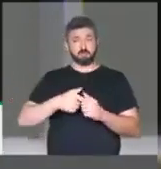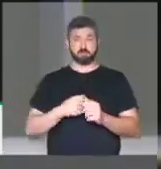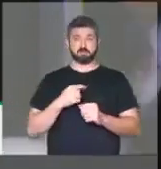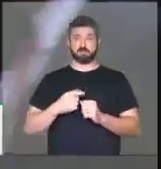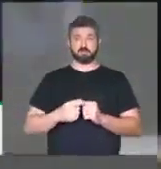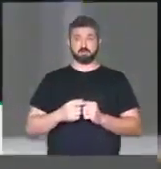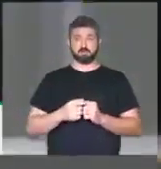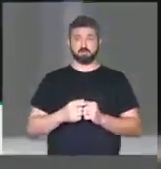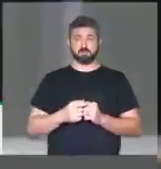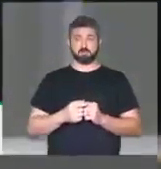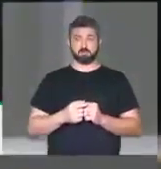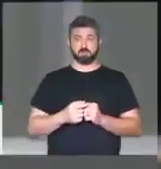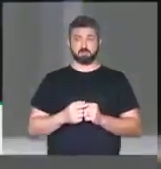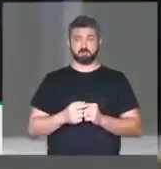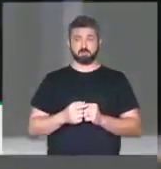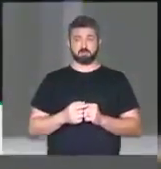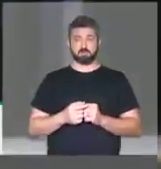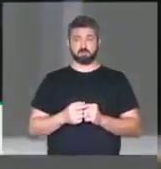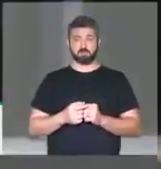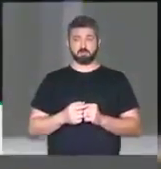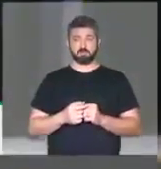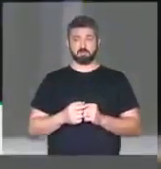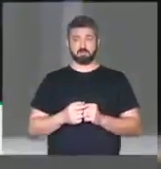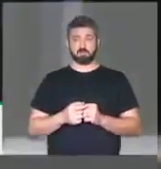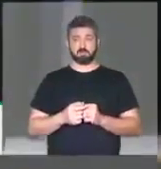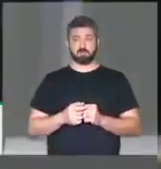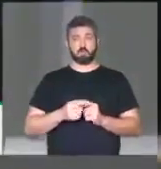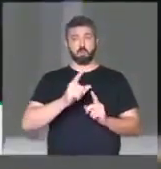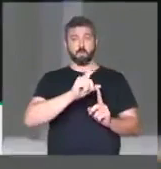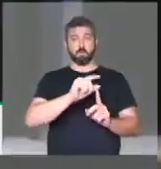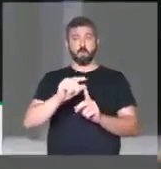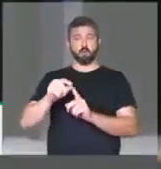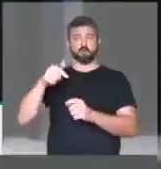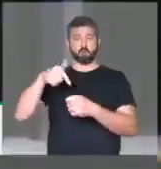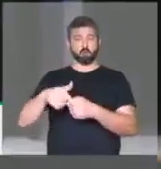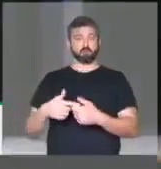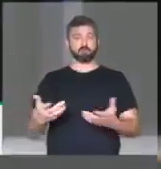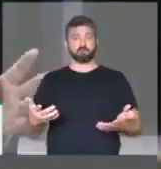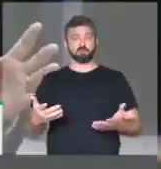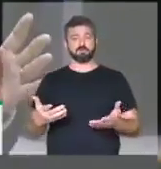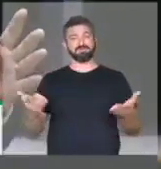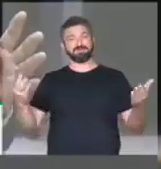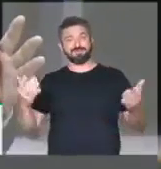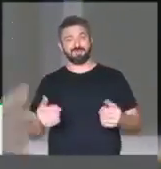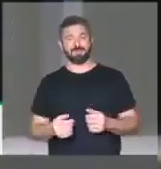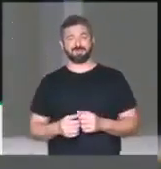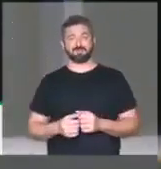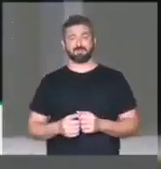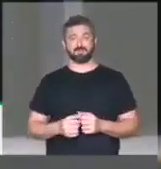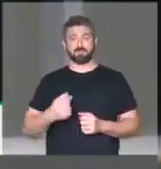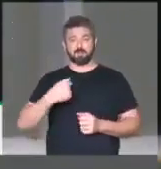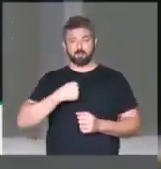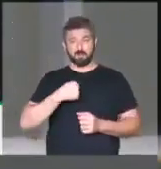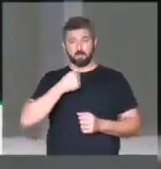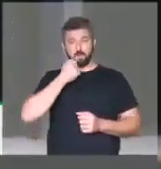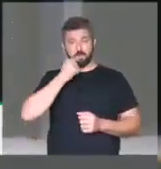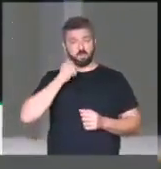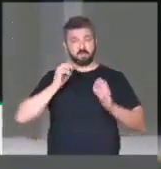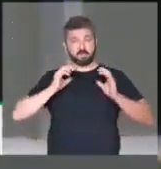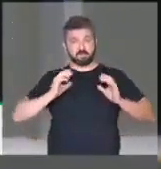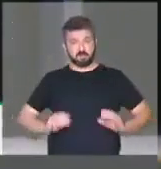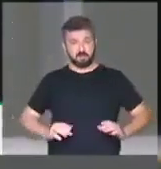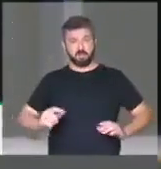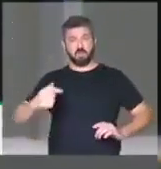nos postos de combustíveis. Portanto, como cidadão, como